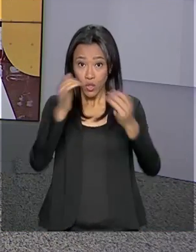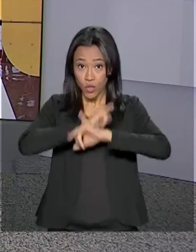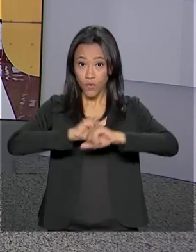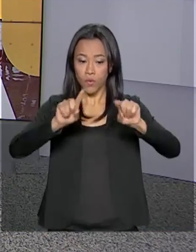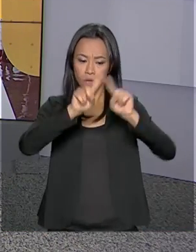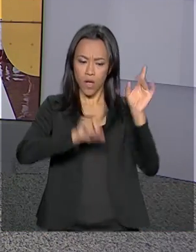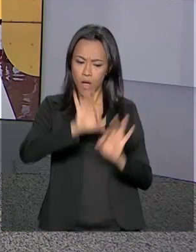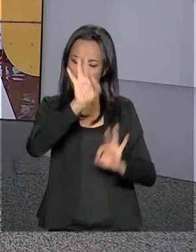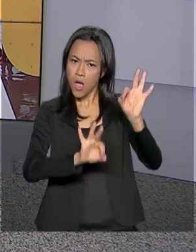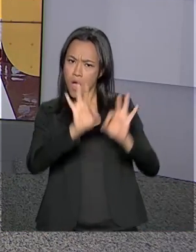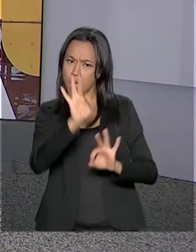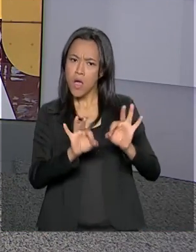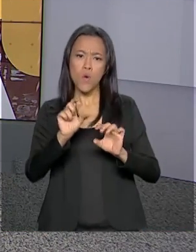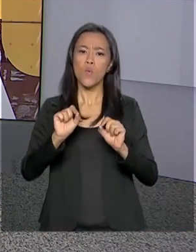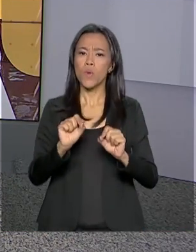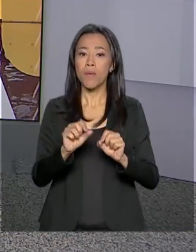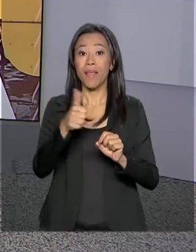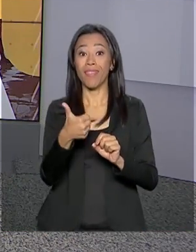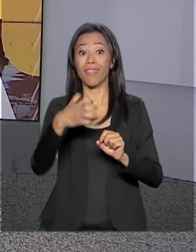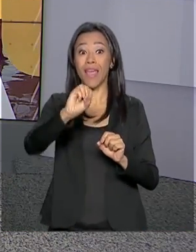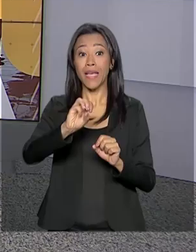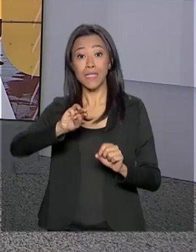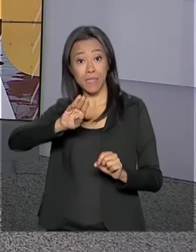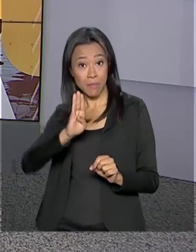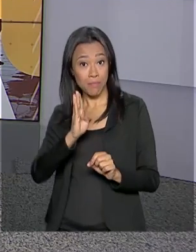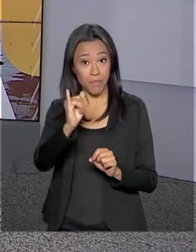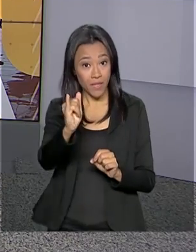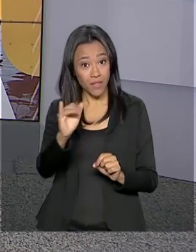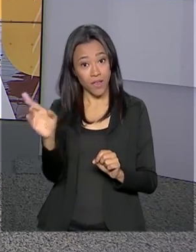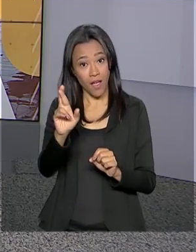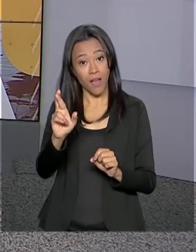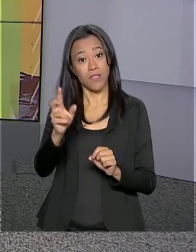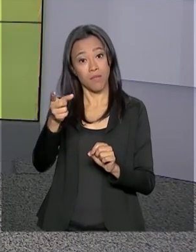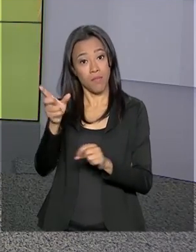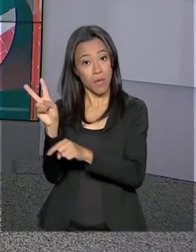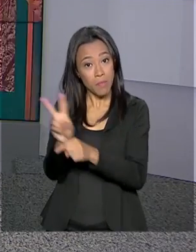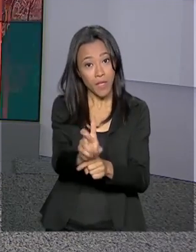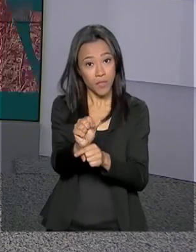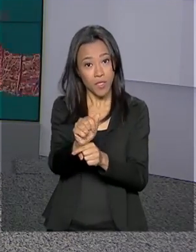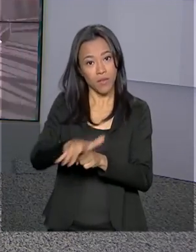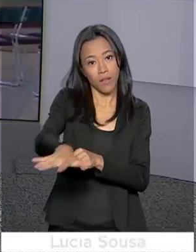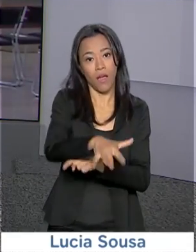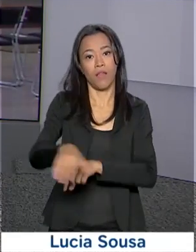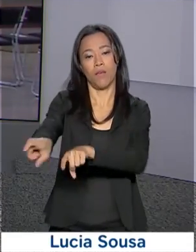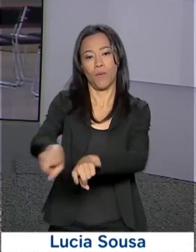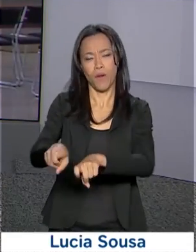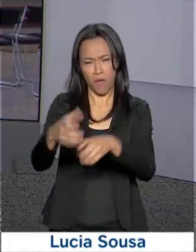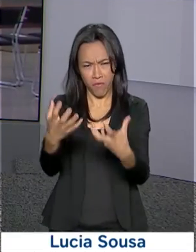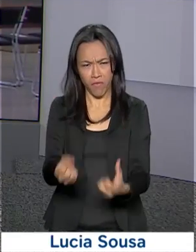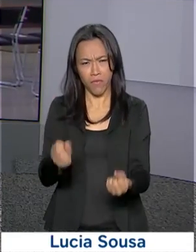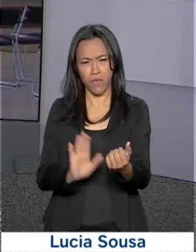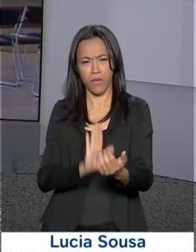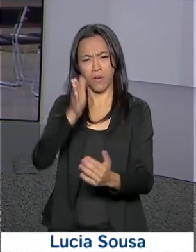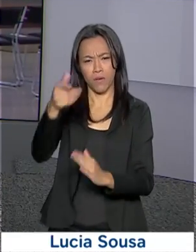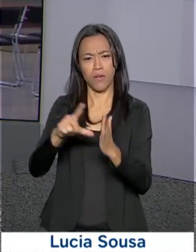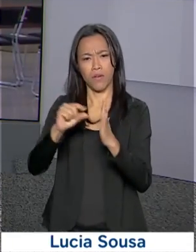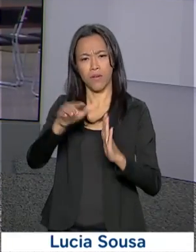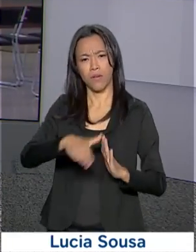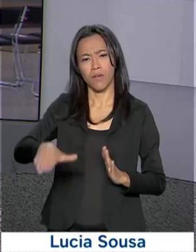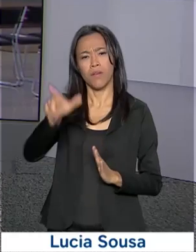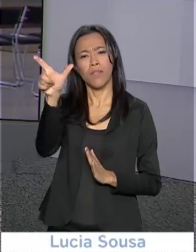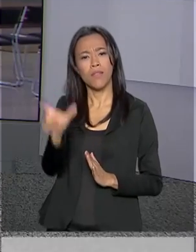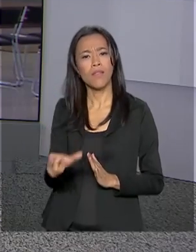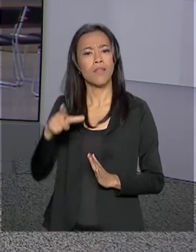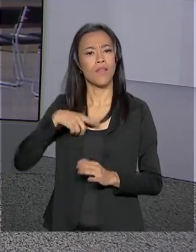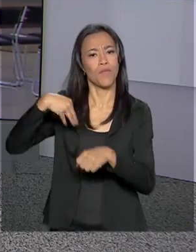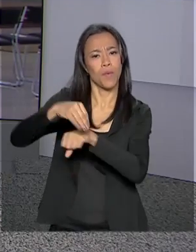Safra com 10 bilhões de reais para o crédito rural. Vamos então até o Palácio do Planalto conversar com a repórter Luana Karen, que tem as informações para a